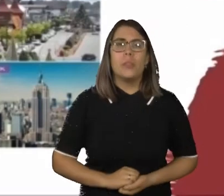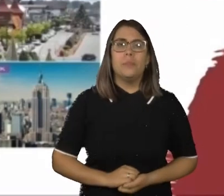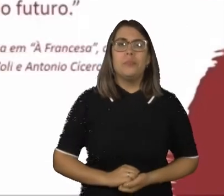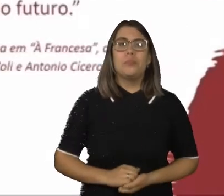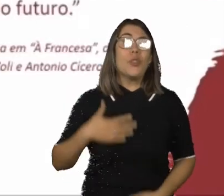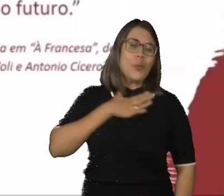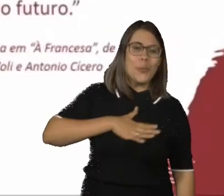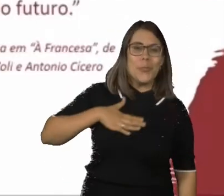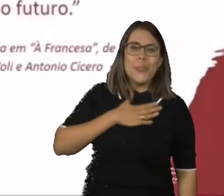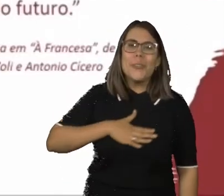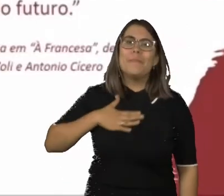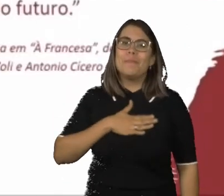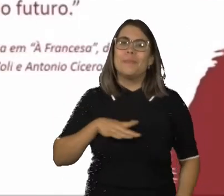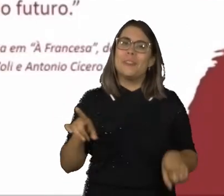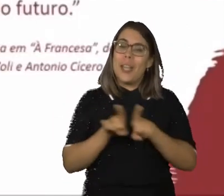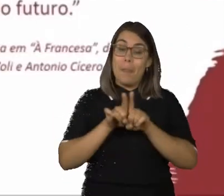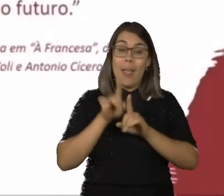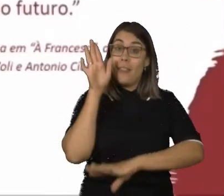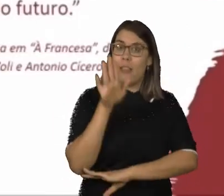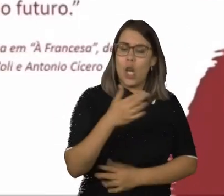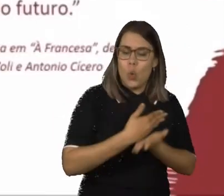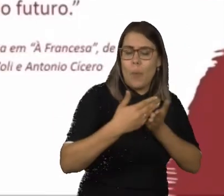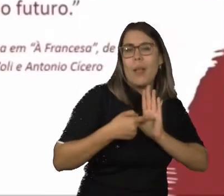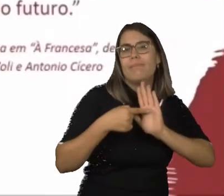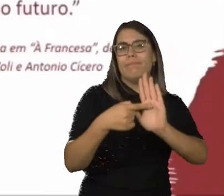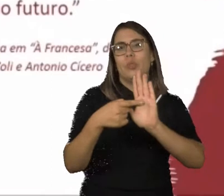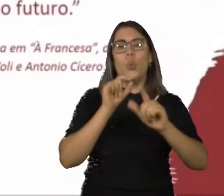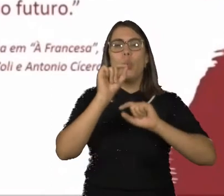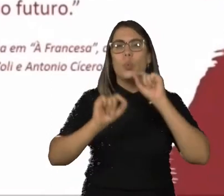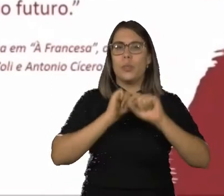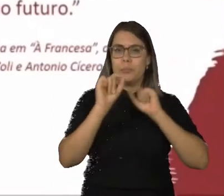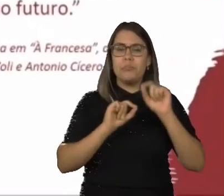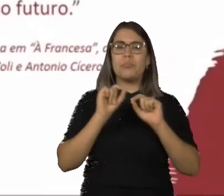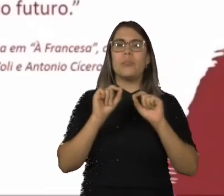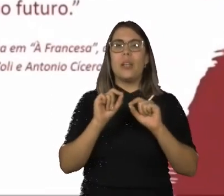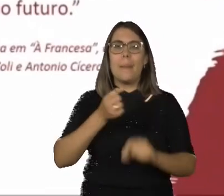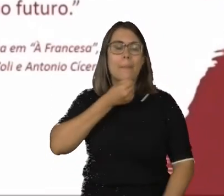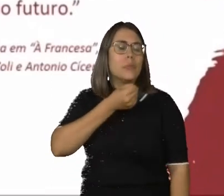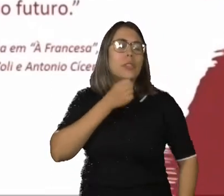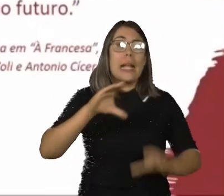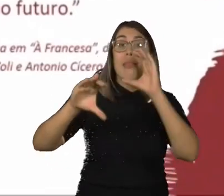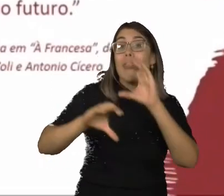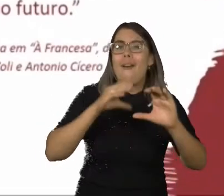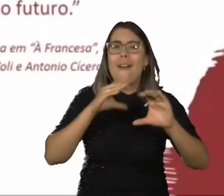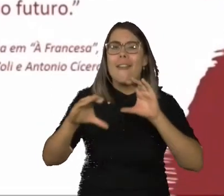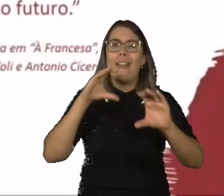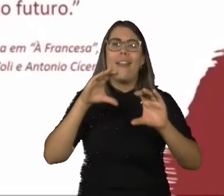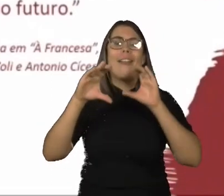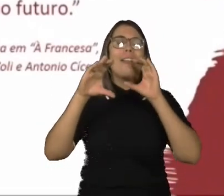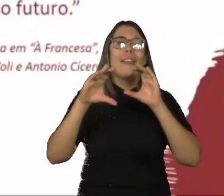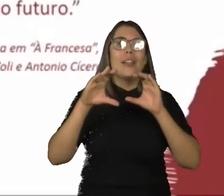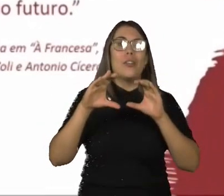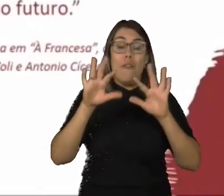Gosto de iniciar também a nossa tarde falando dela, Marina Lima, eu adoro essa cantora. E os momentos felizes, eles não